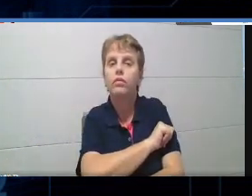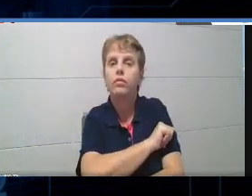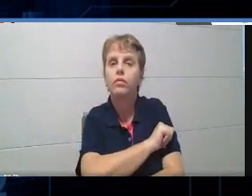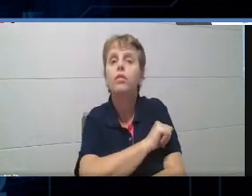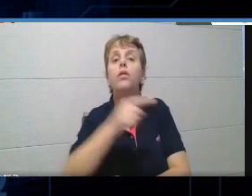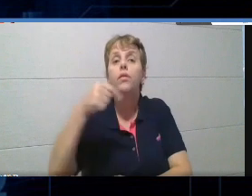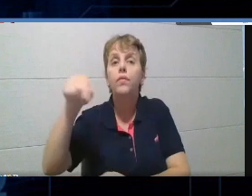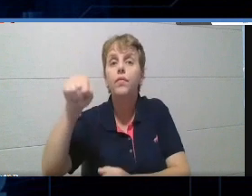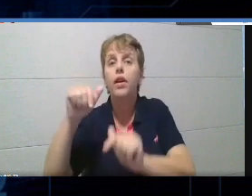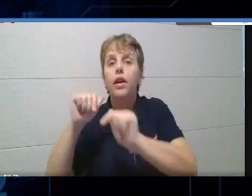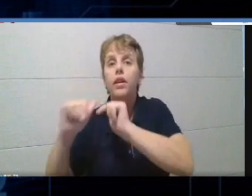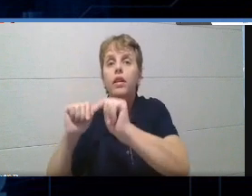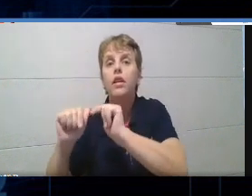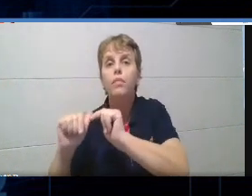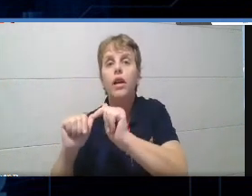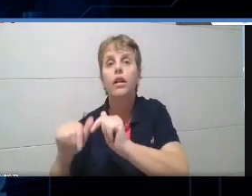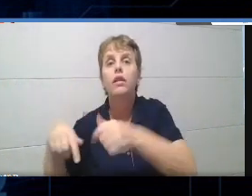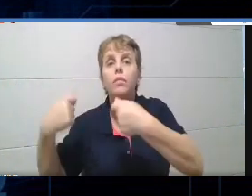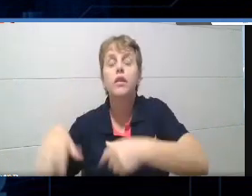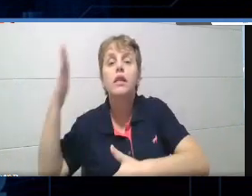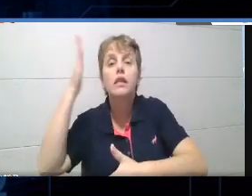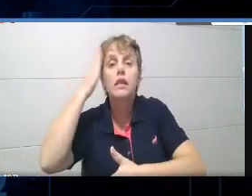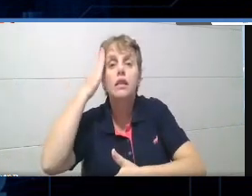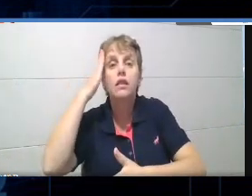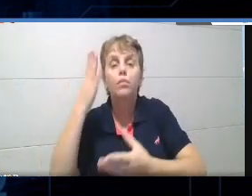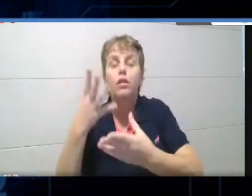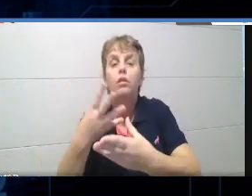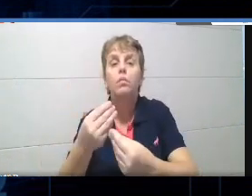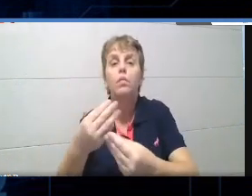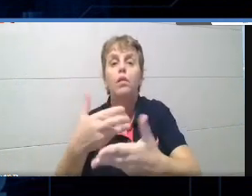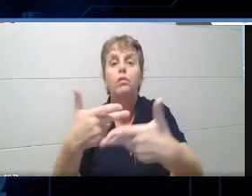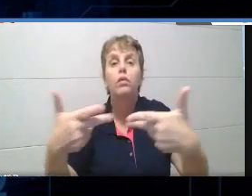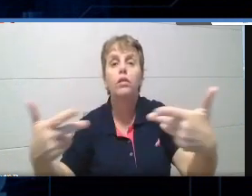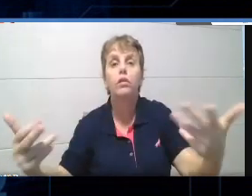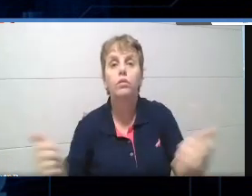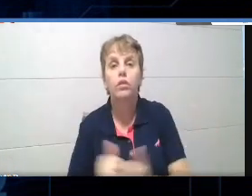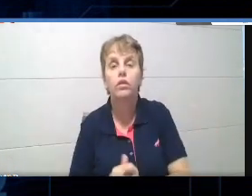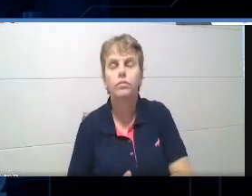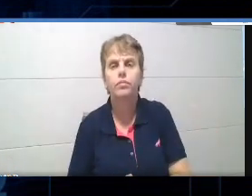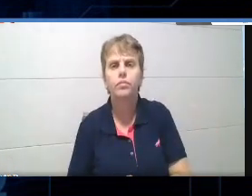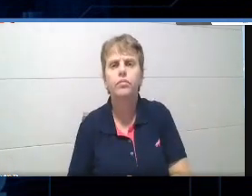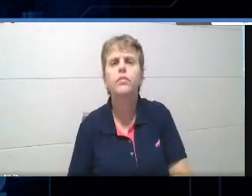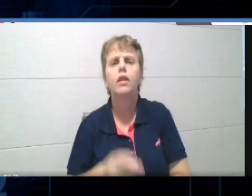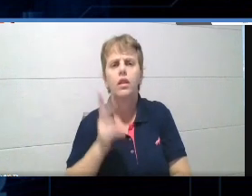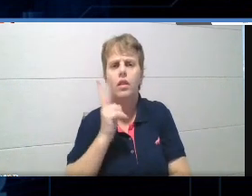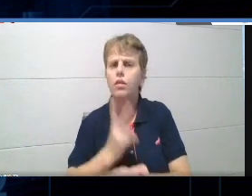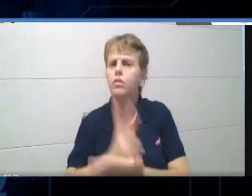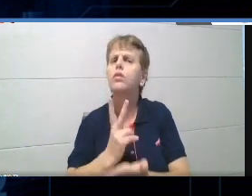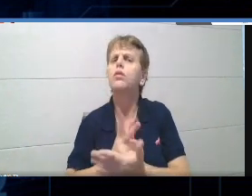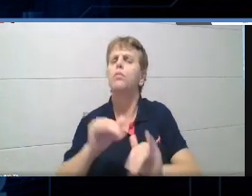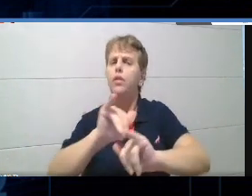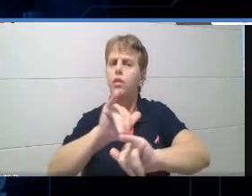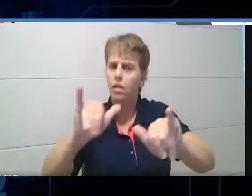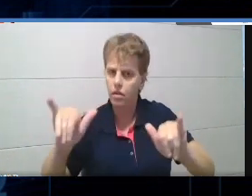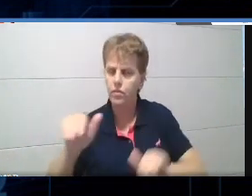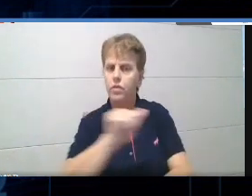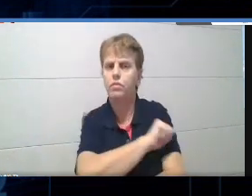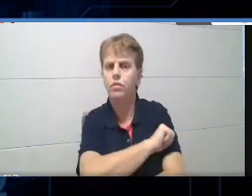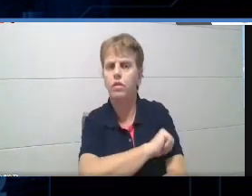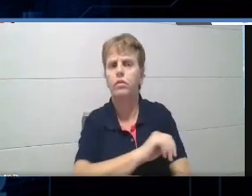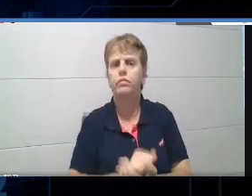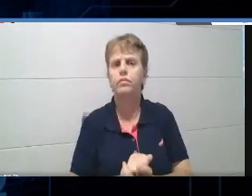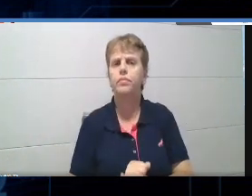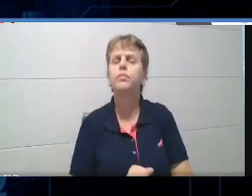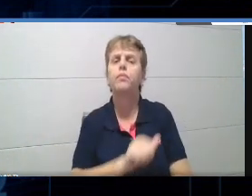de trabalho, ele tem que dominar uma série de coisas. E ele não vai ser, eu sempre falo assim, eu gosto muito de falar que o aluno não vai lá para o